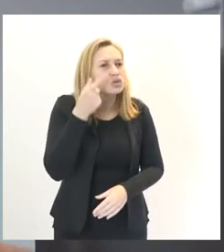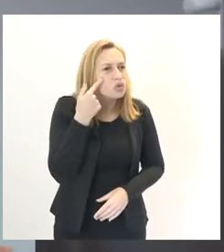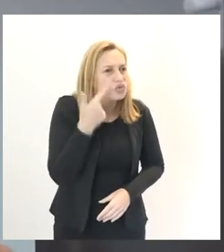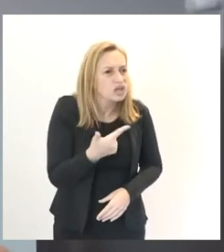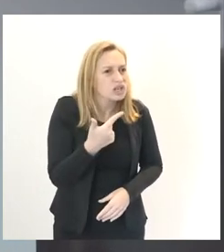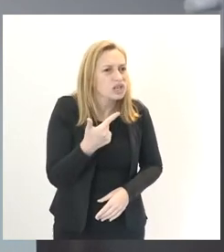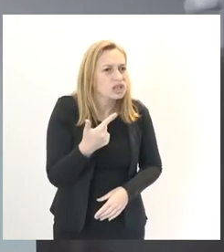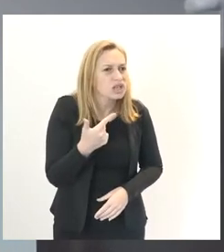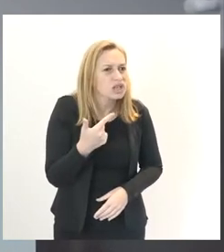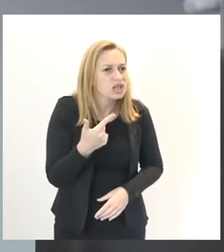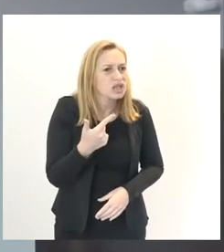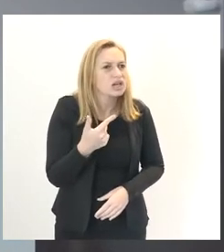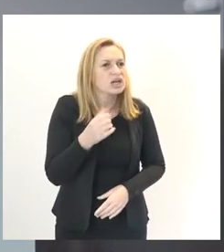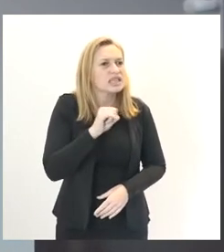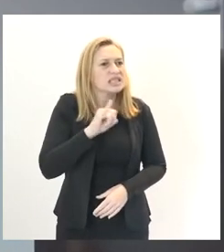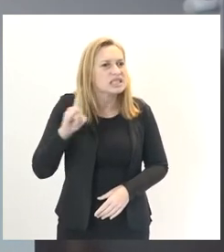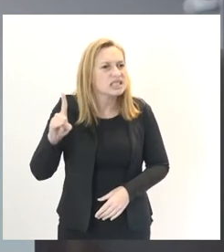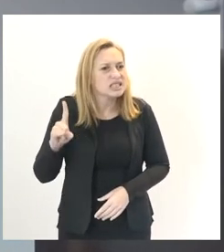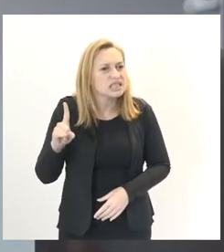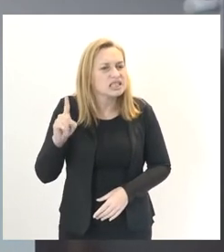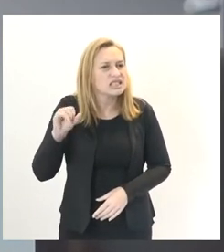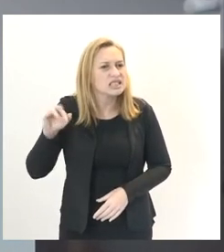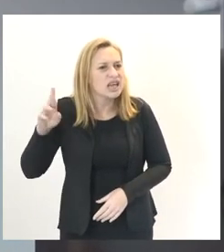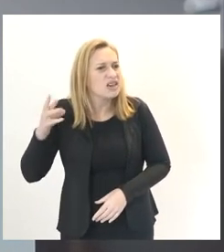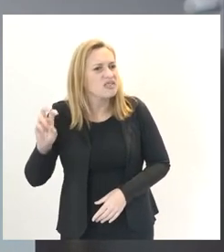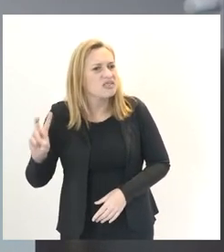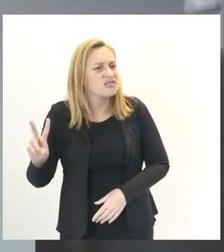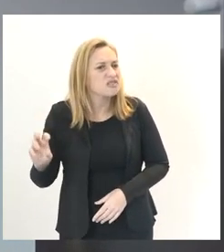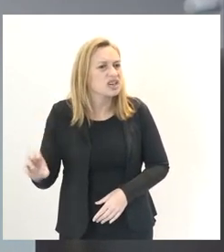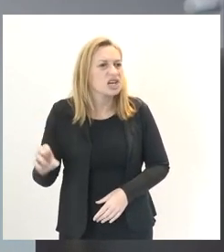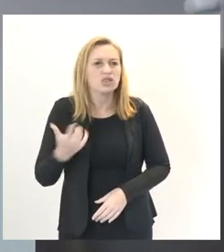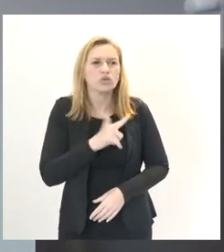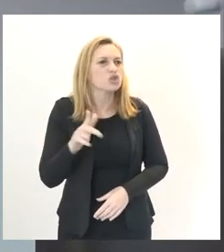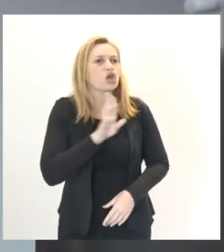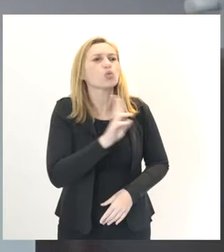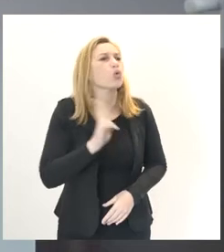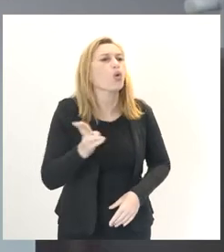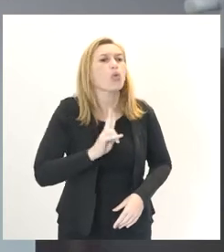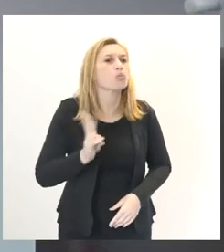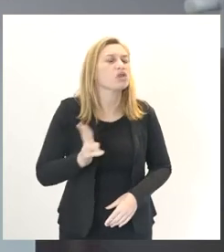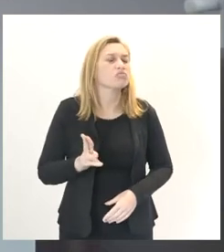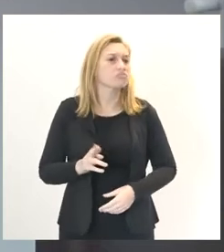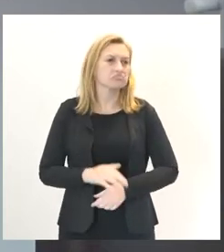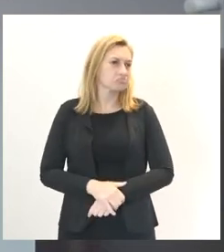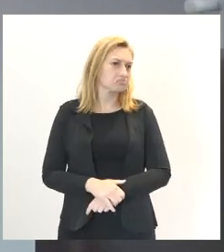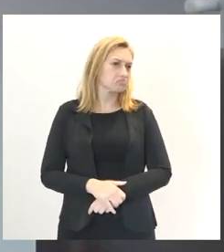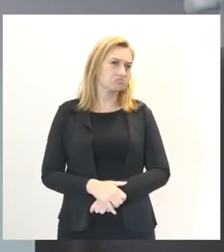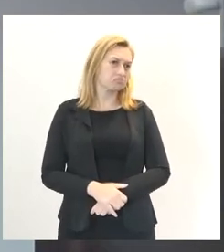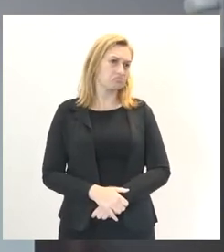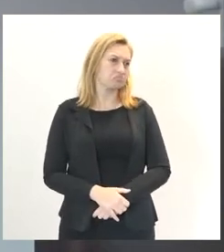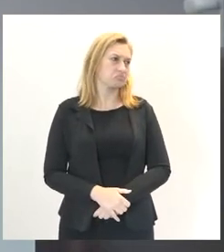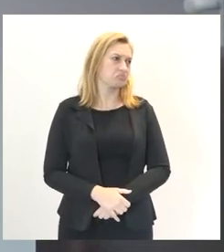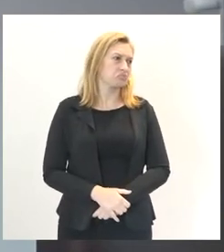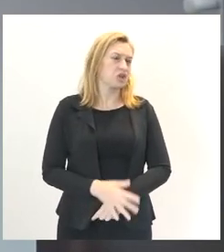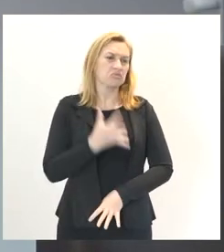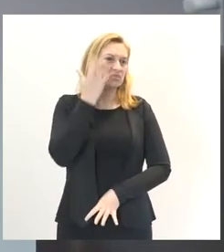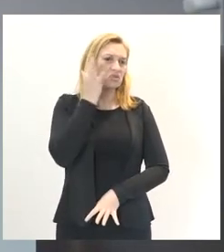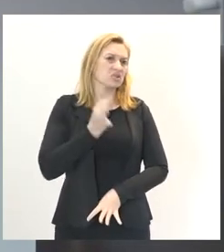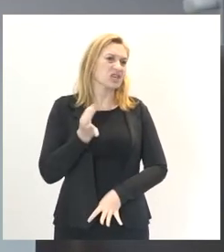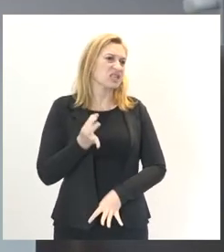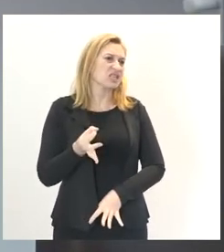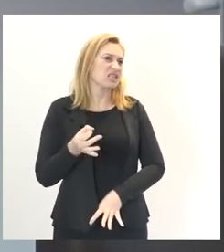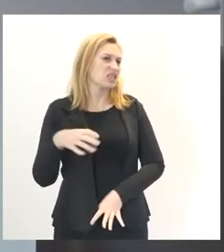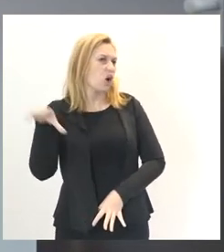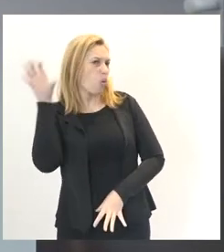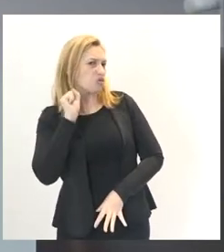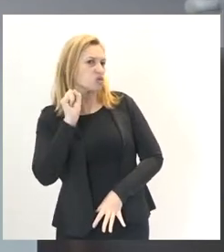serve, quero passar a palavra, mas não tem o nome do participante, não sei se ele está me ouvindo.